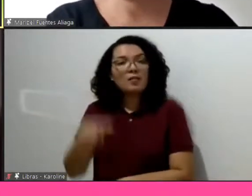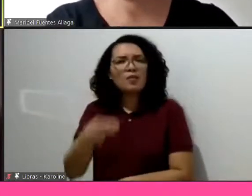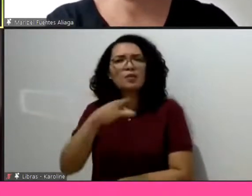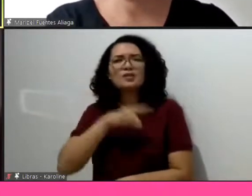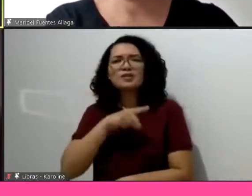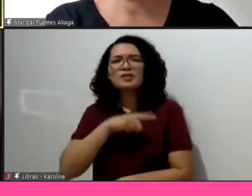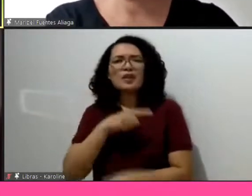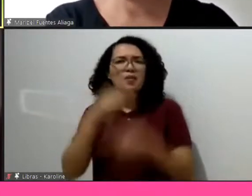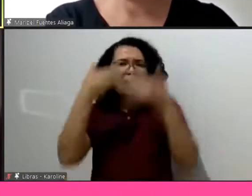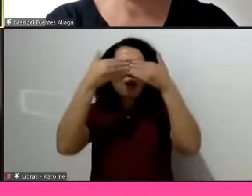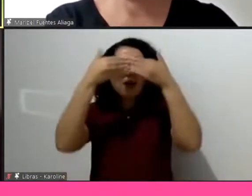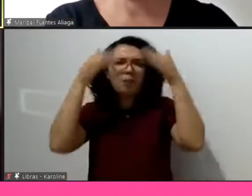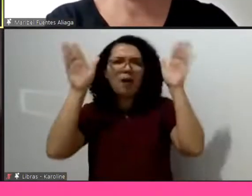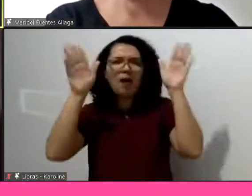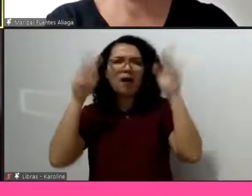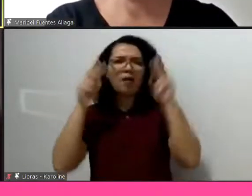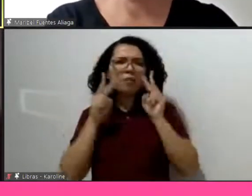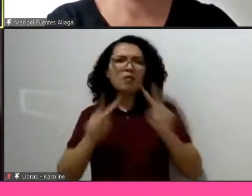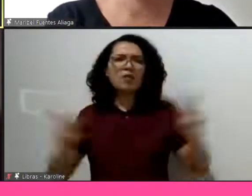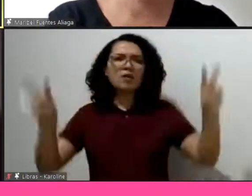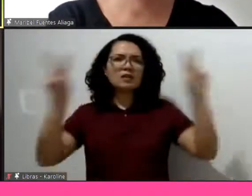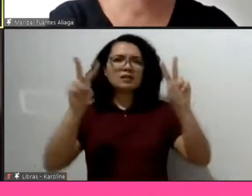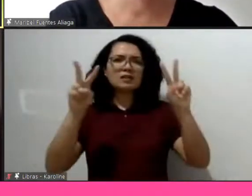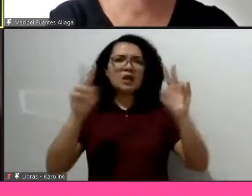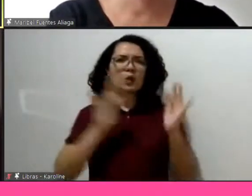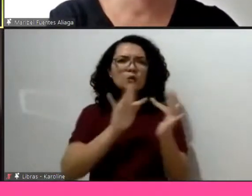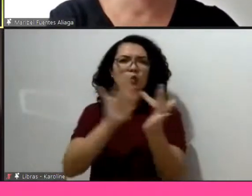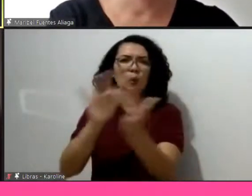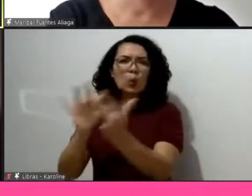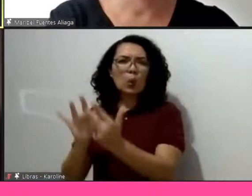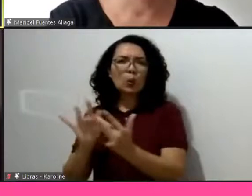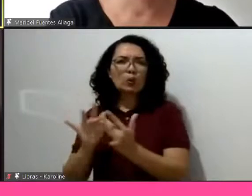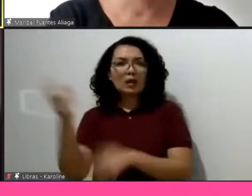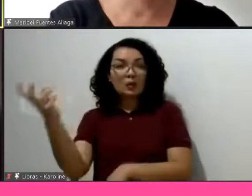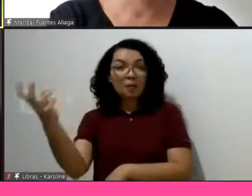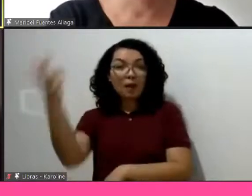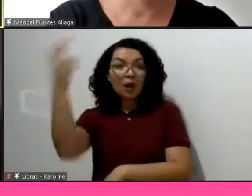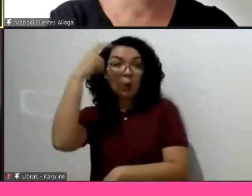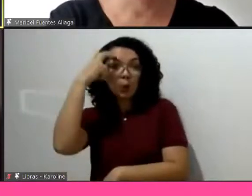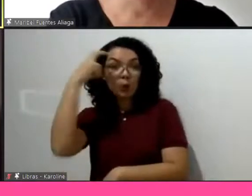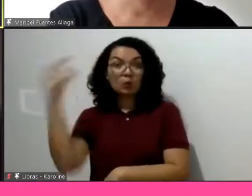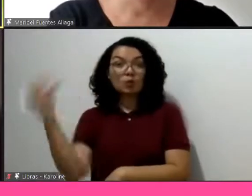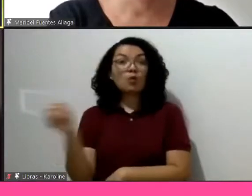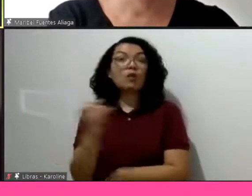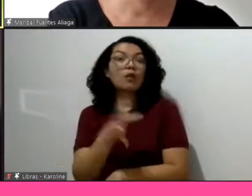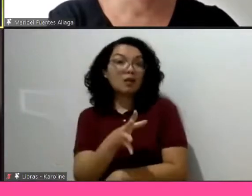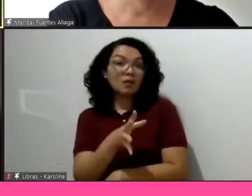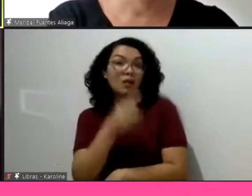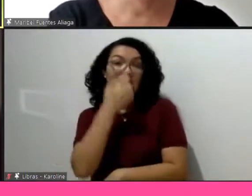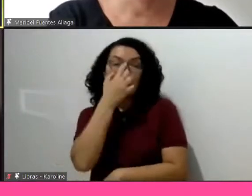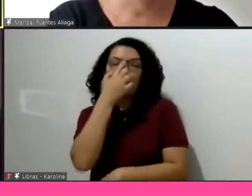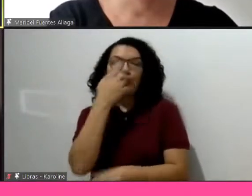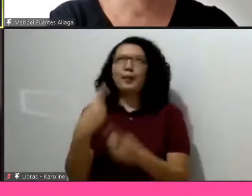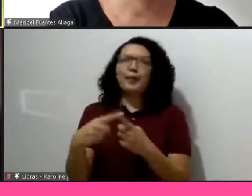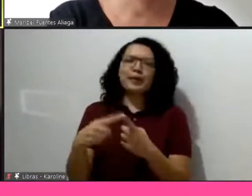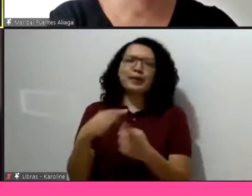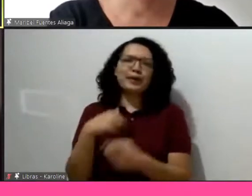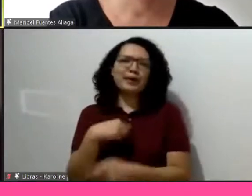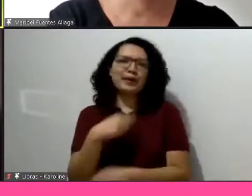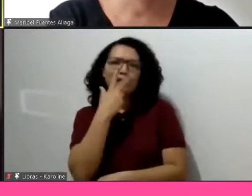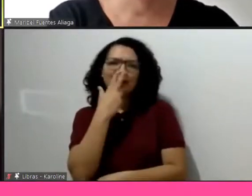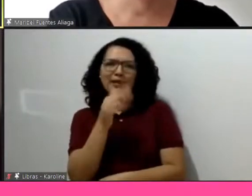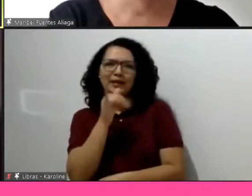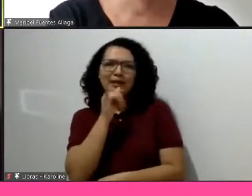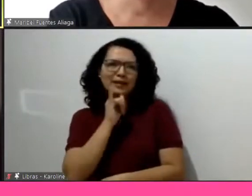cultura enorme, porque eles entram em contato não só com aquele modelo que ele acha que é um francês americano, mas com a diversidade daquela